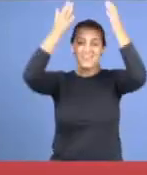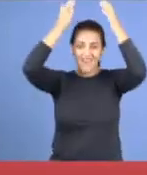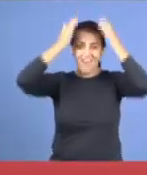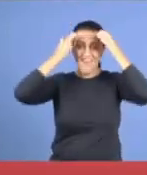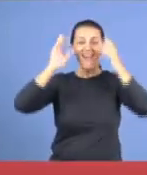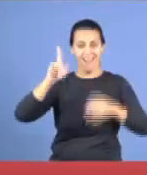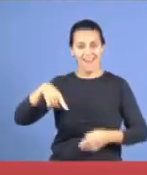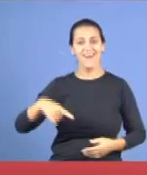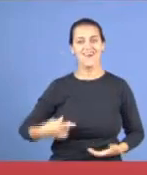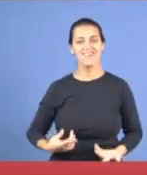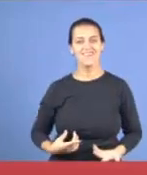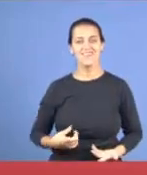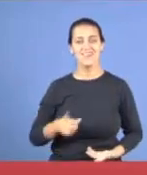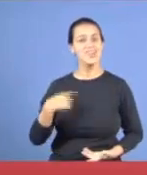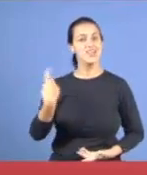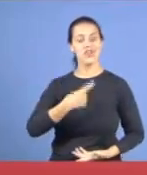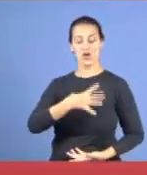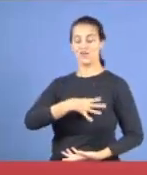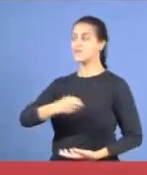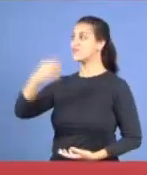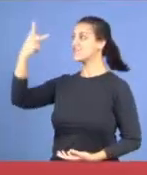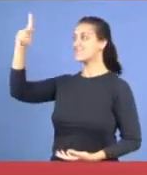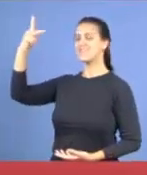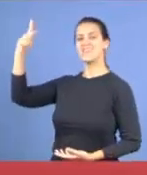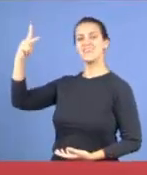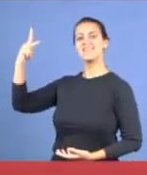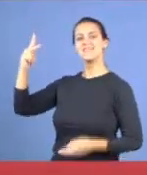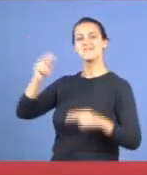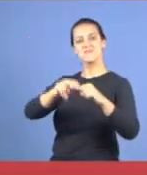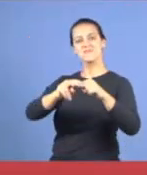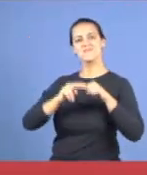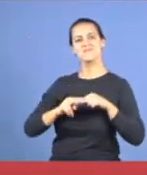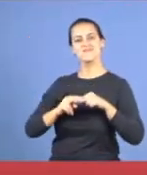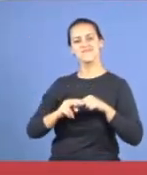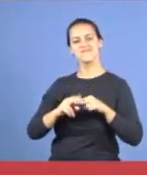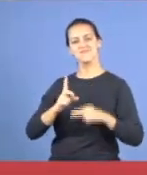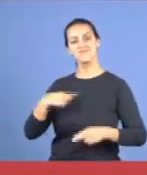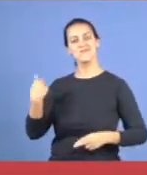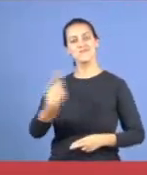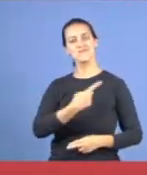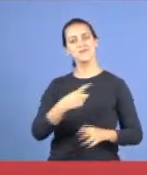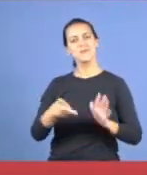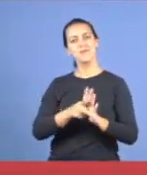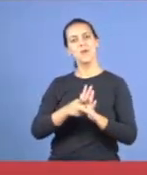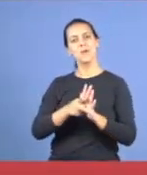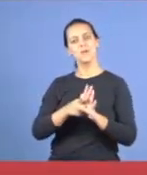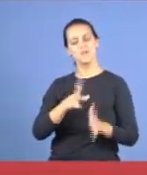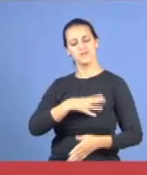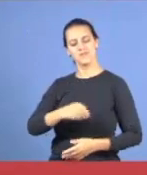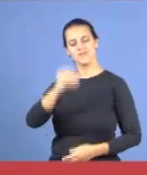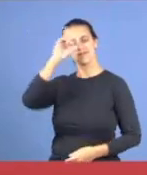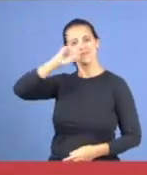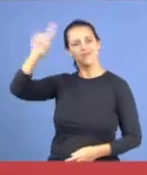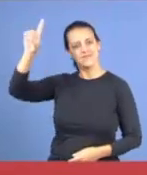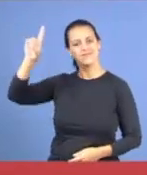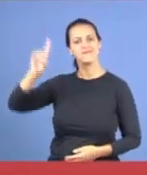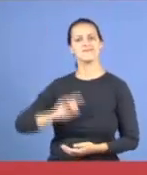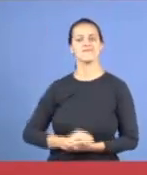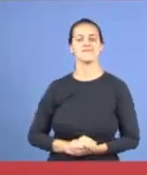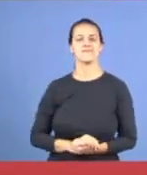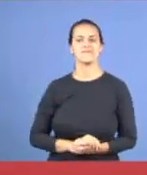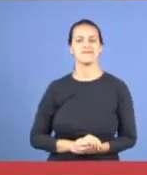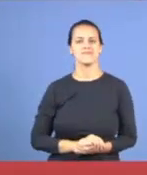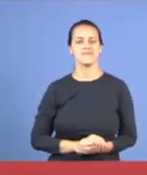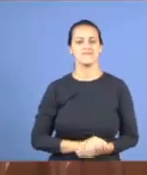ninguém, é mais do que ninguém, todos somos, da mesma linha, da mesma linhagem, da mesma nobreza,